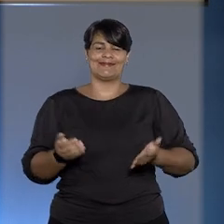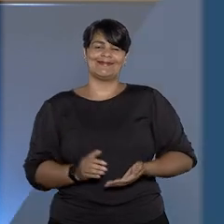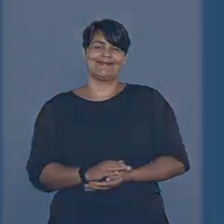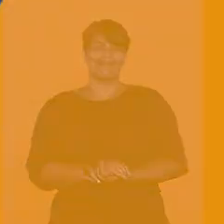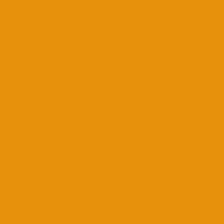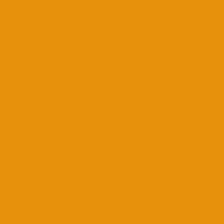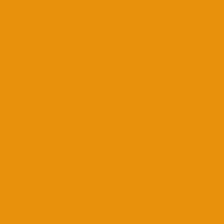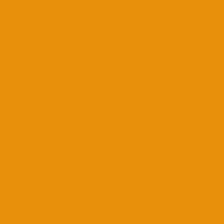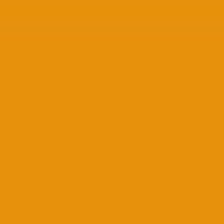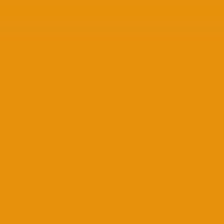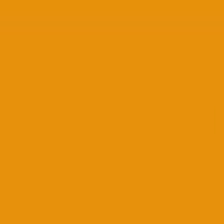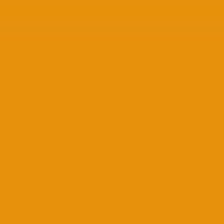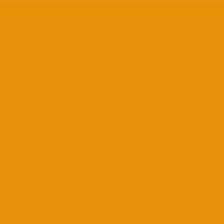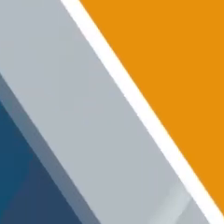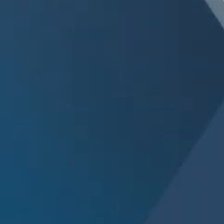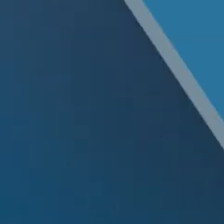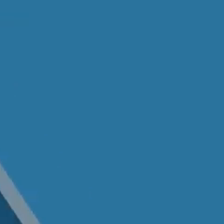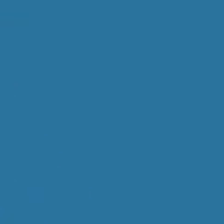agora.